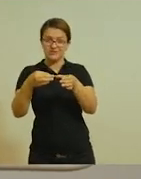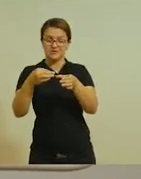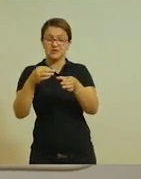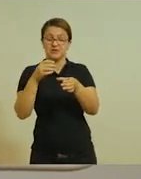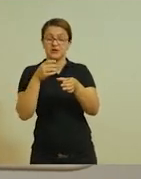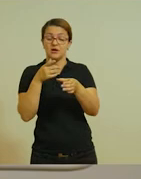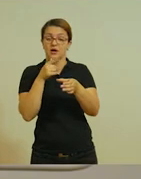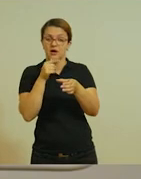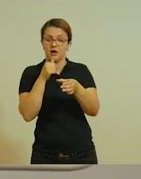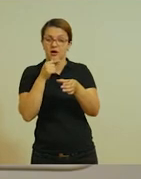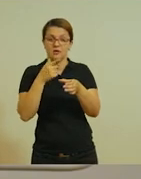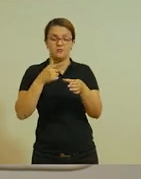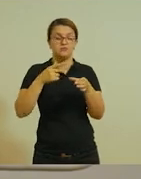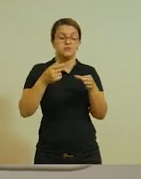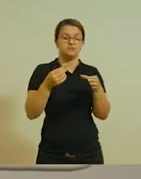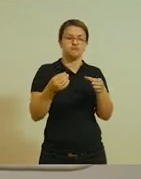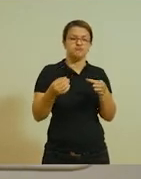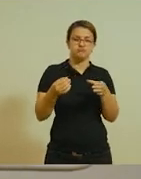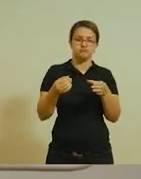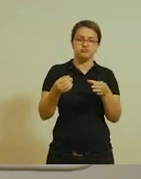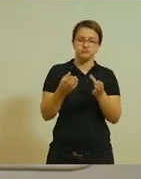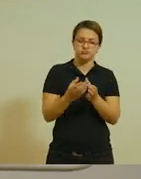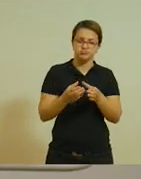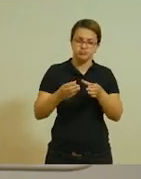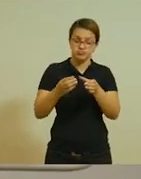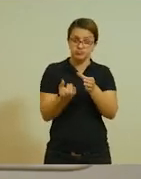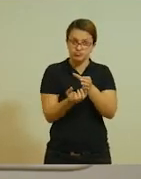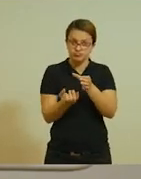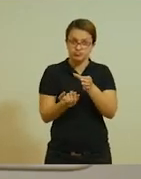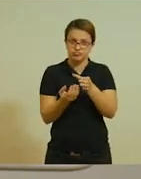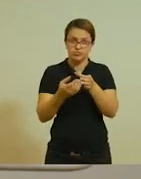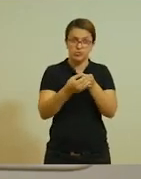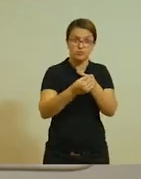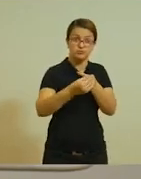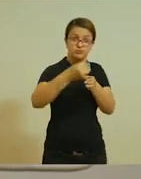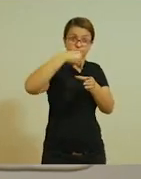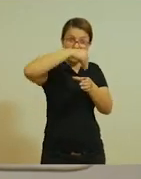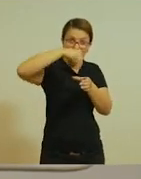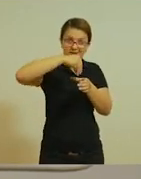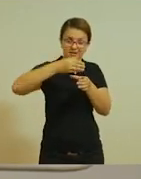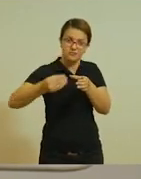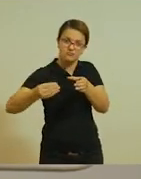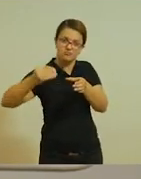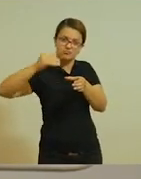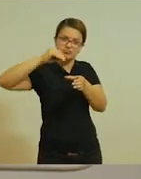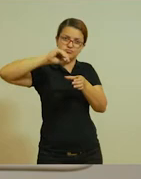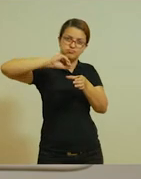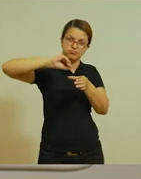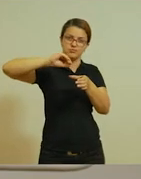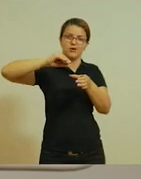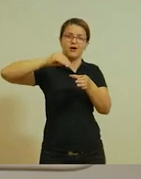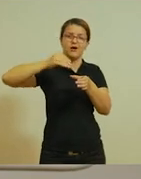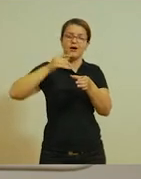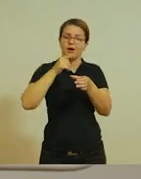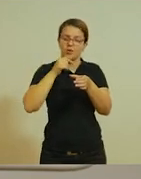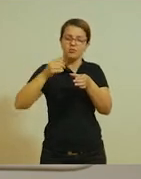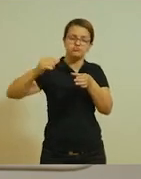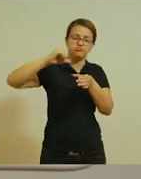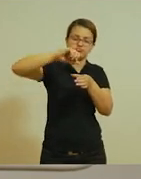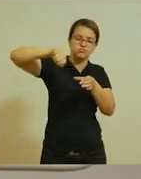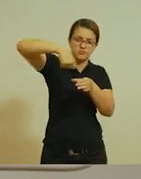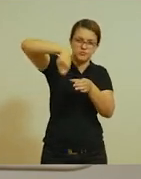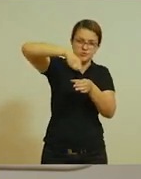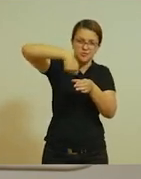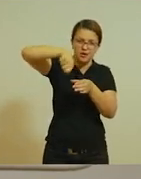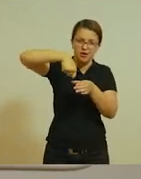Levem ao fogo, vão mexendo até encontrar um ponto de creme. Desligue o fogo e espere esfriar um